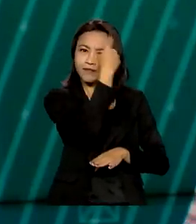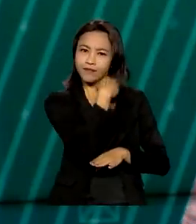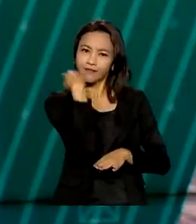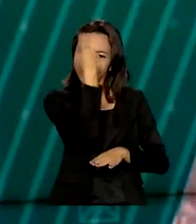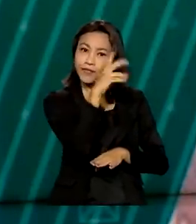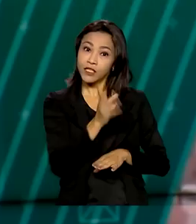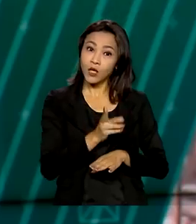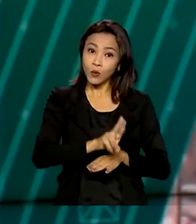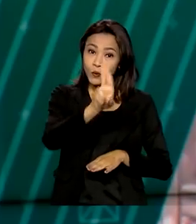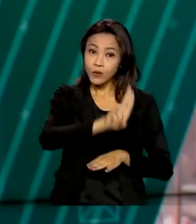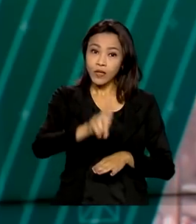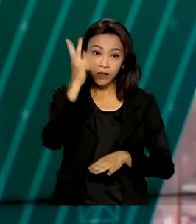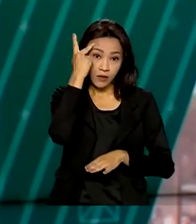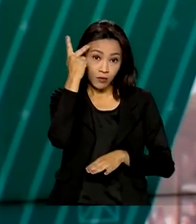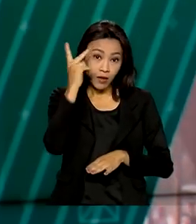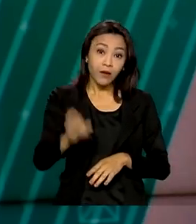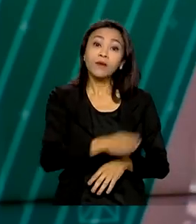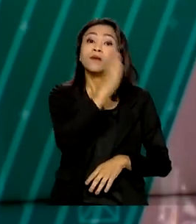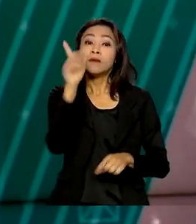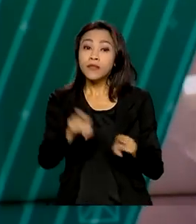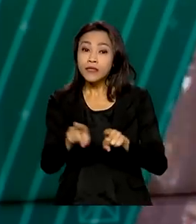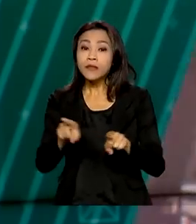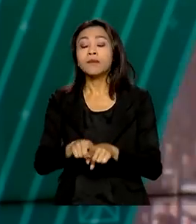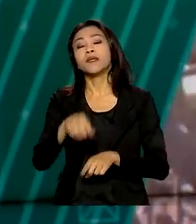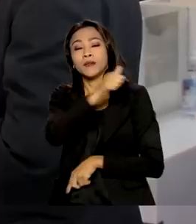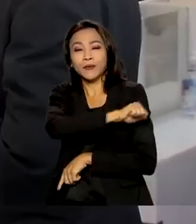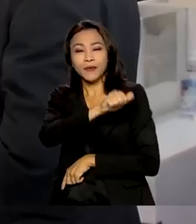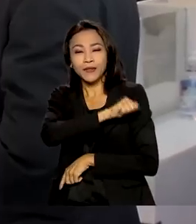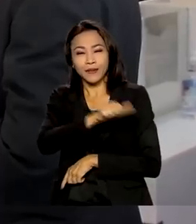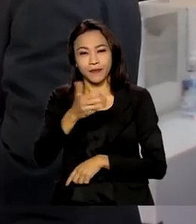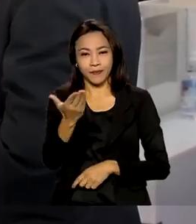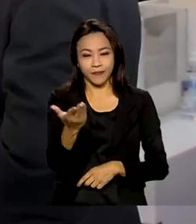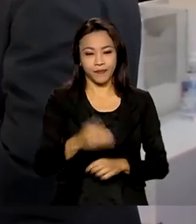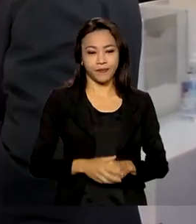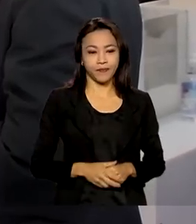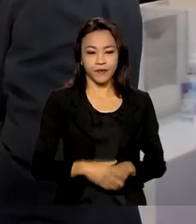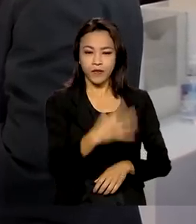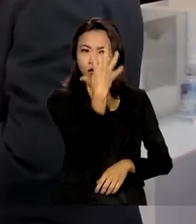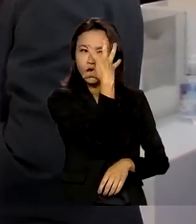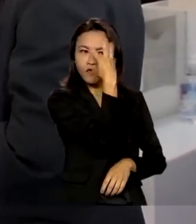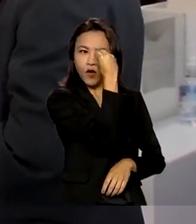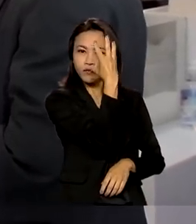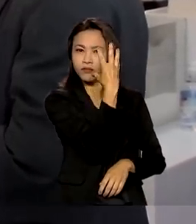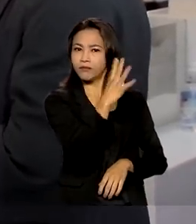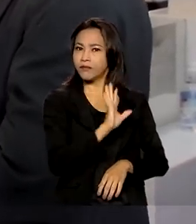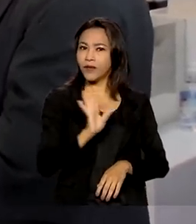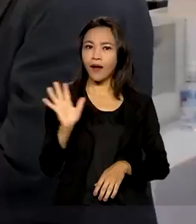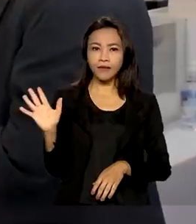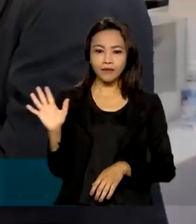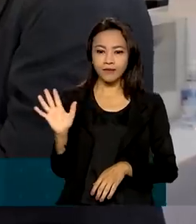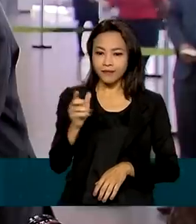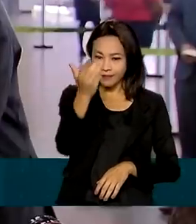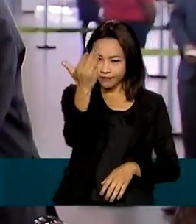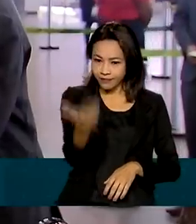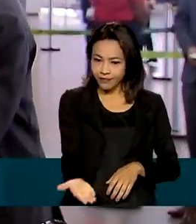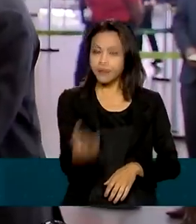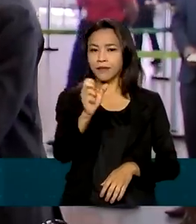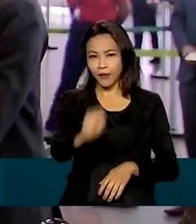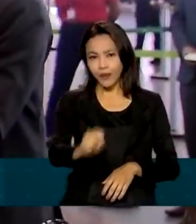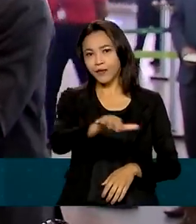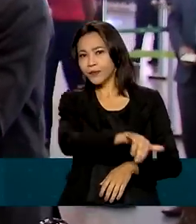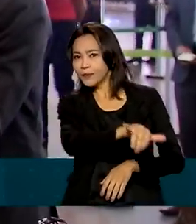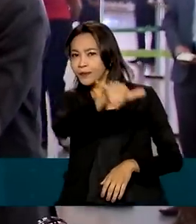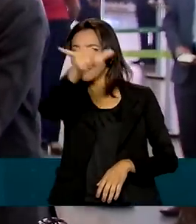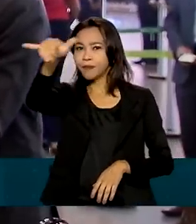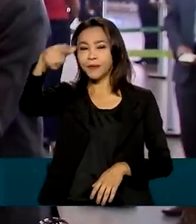Congonhas, em São Paulo, e Santos Dumont, no Rio de Janeiro. Uma foto e pronto. O passageiro já pode seguir sem